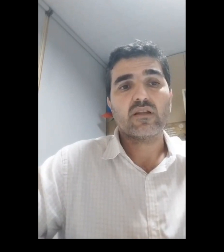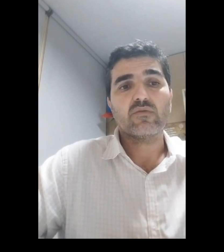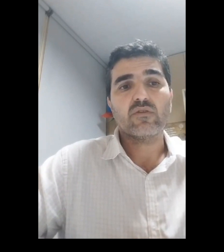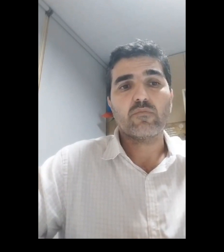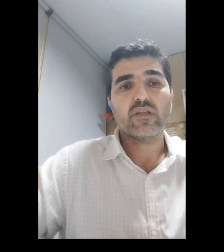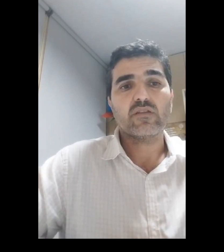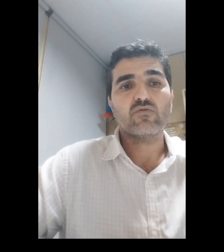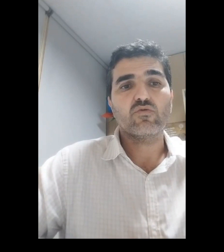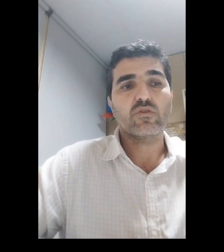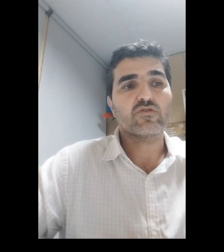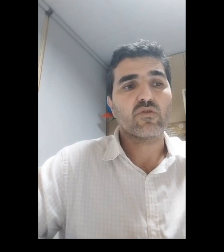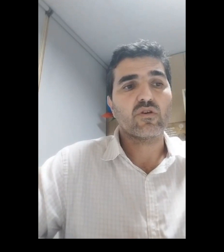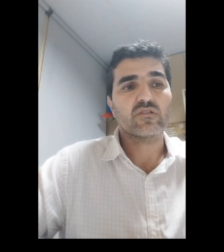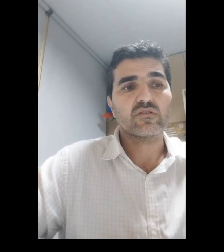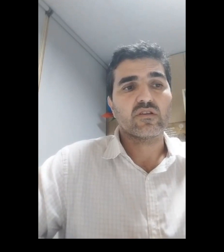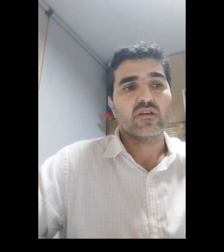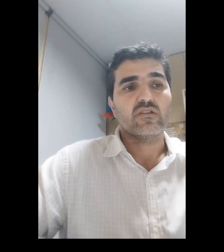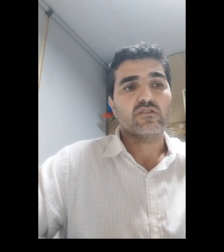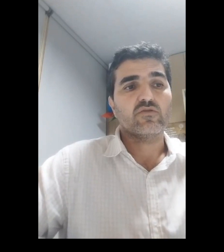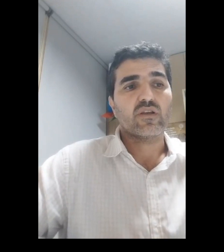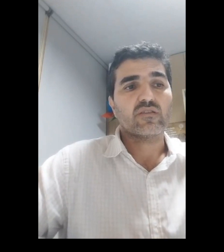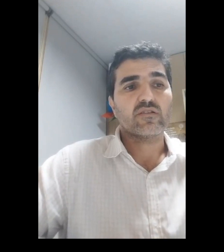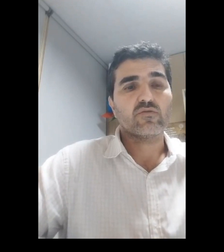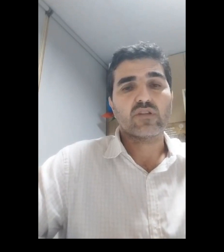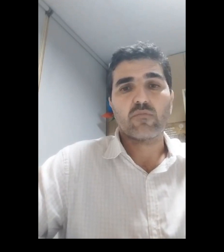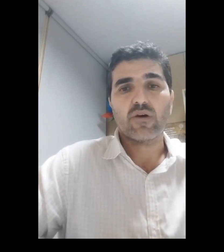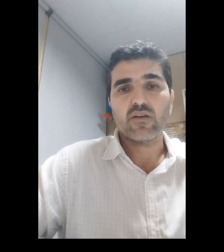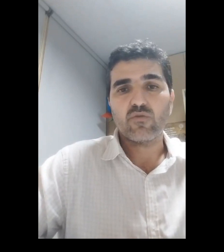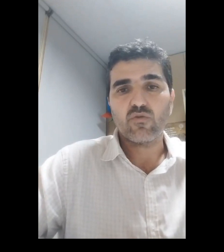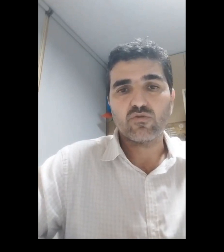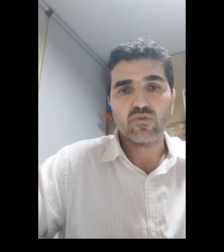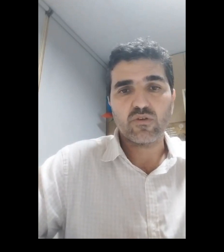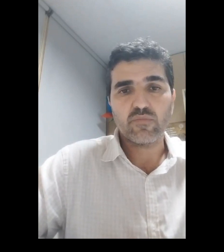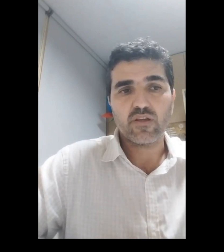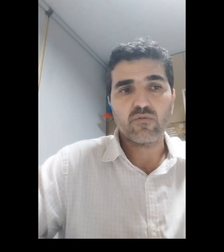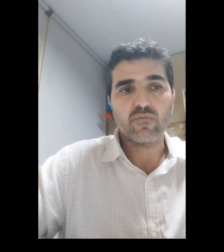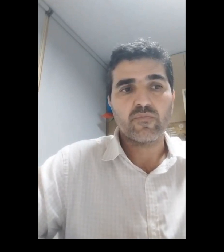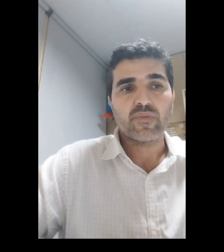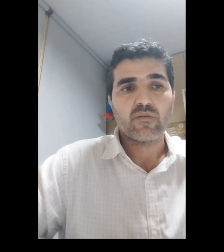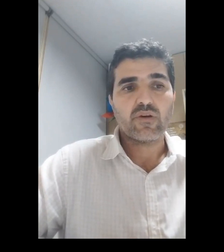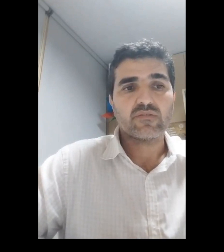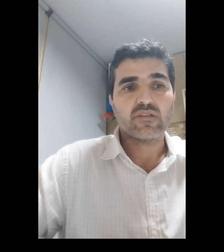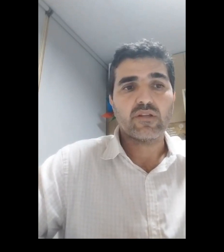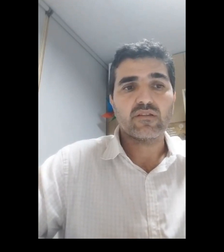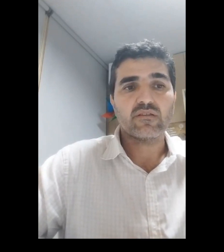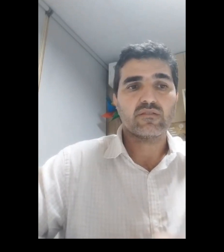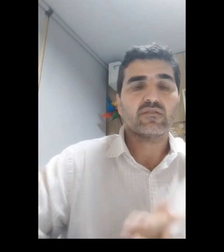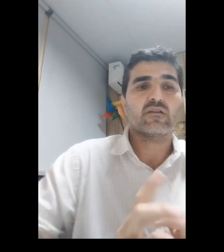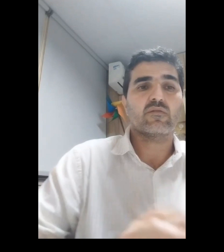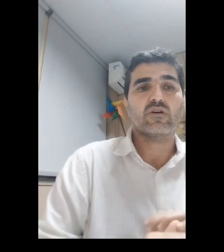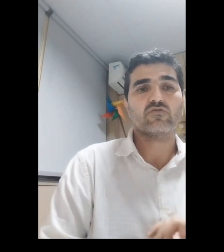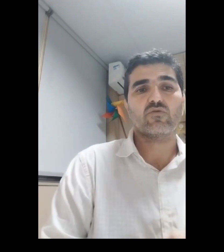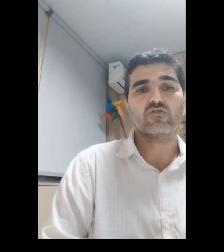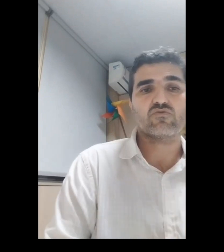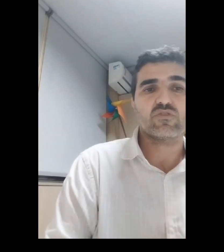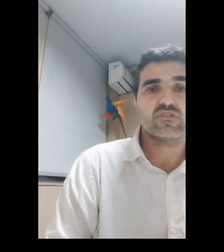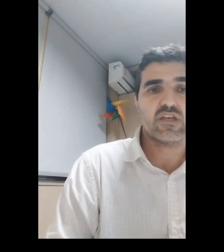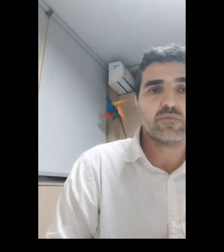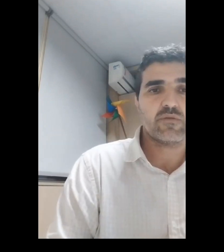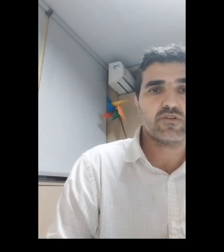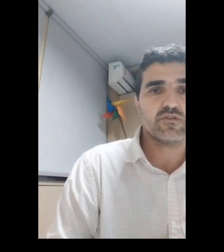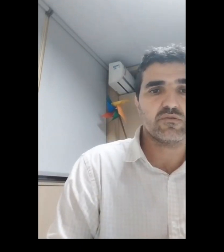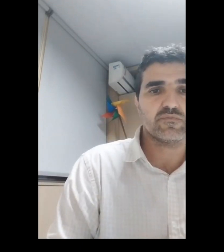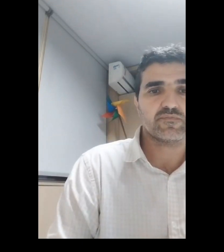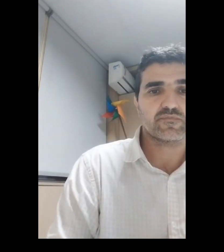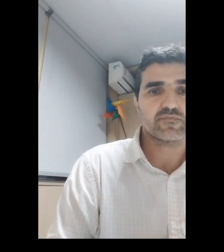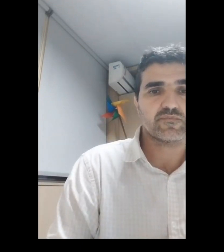limitarão não apenas o número de horas de duração do trabalho ou do emprego mas estabelecerão as condições